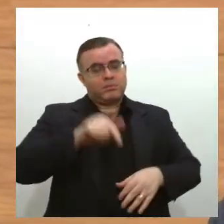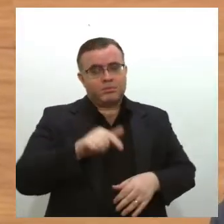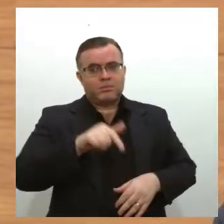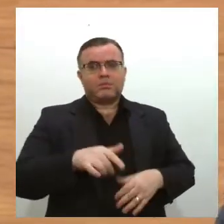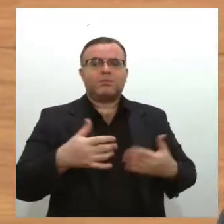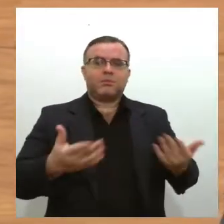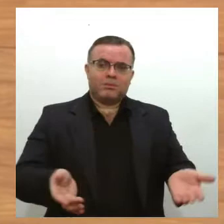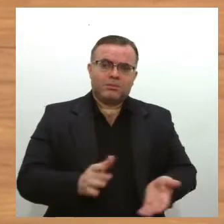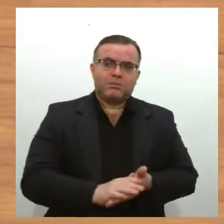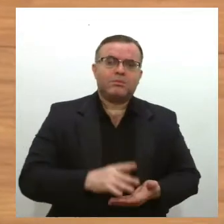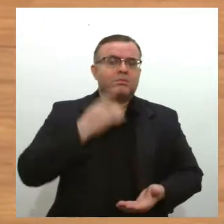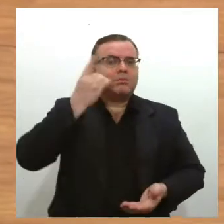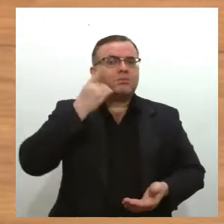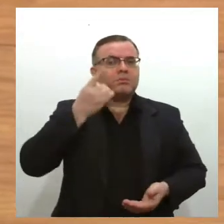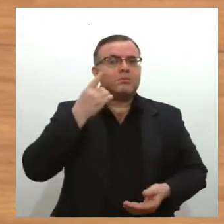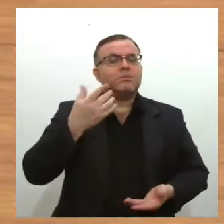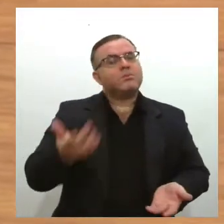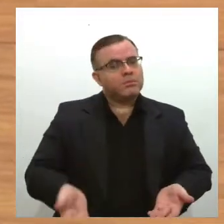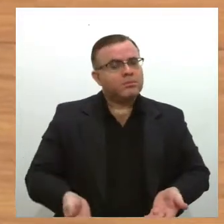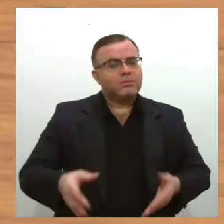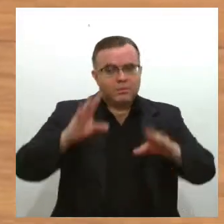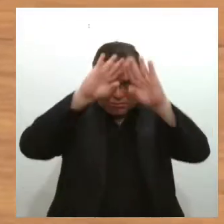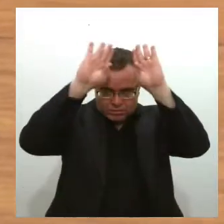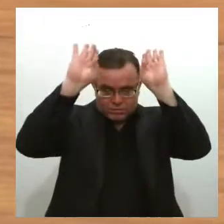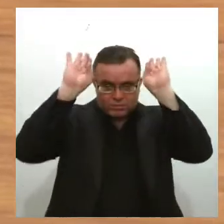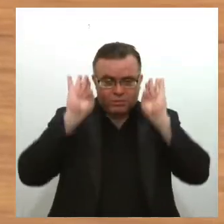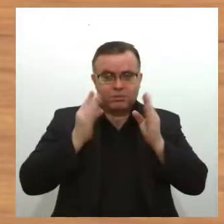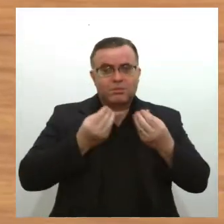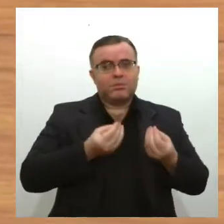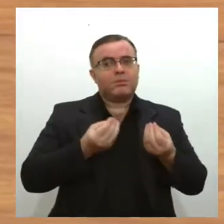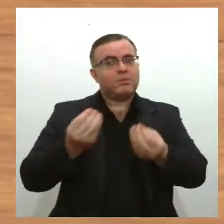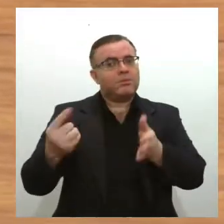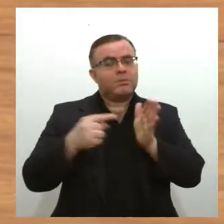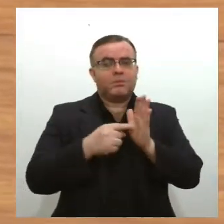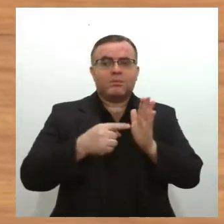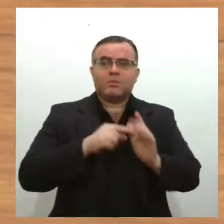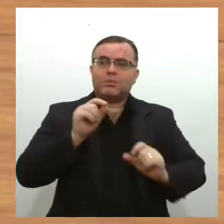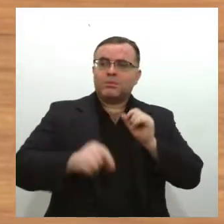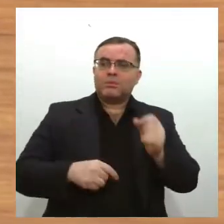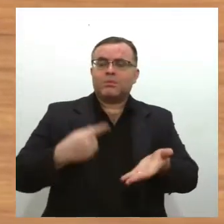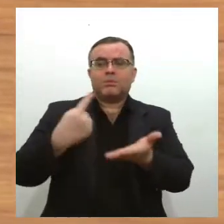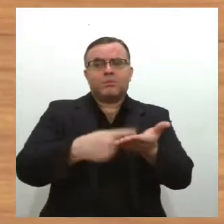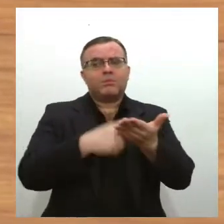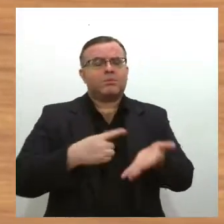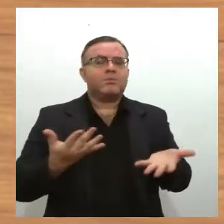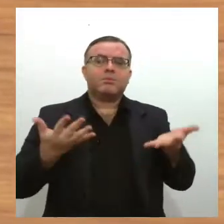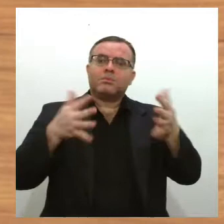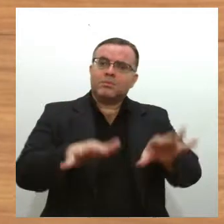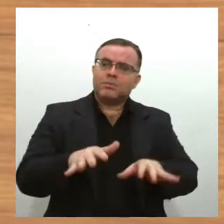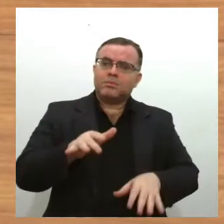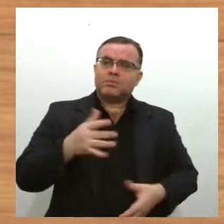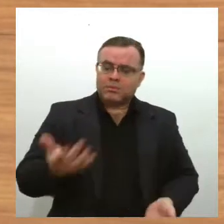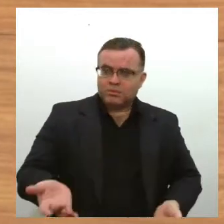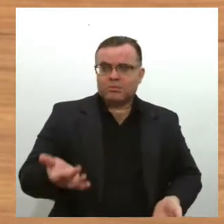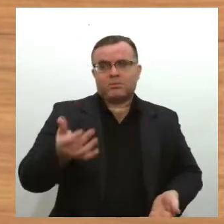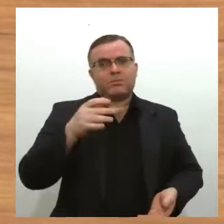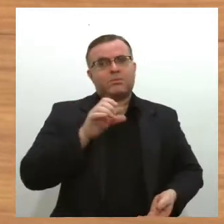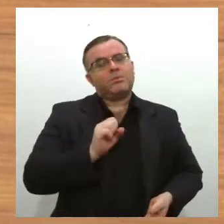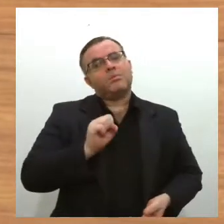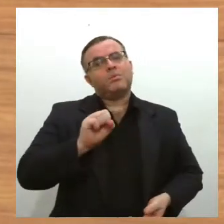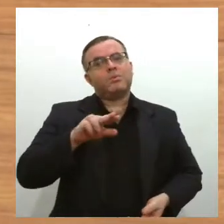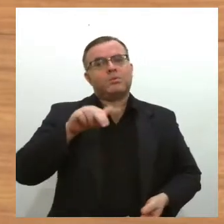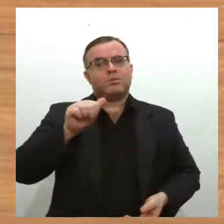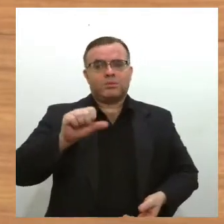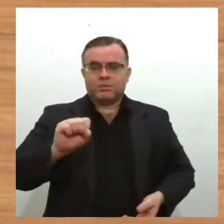doutor Samuel, foi aprovado a indicação ao governador do estado para que promova a inclusão dos trabalhadores do Sistema Único de Assistência Social,